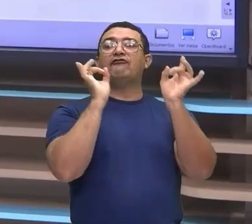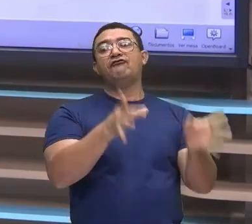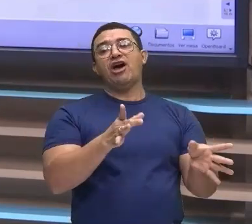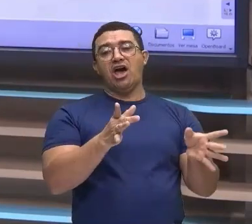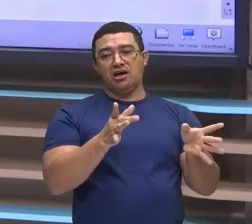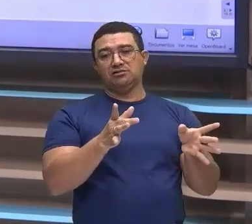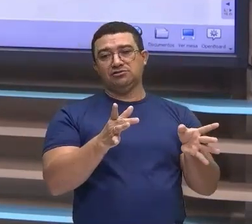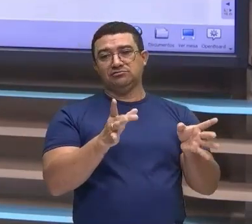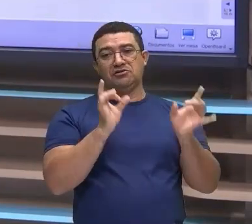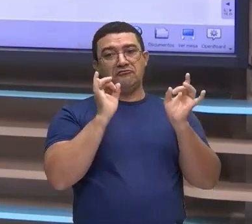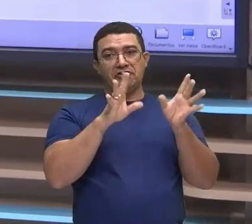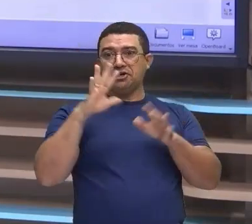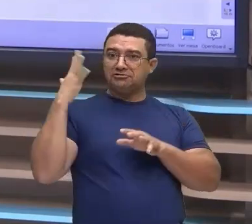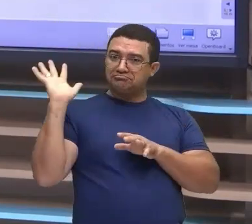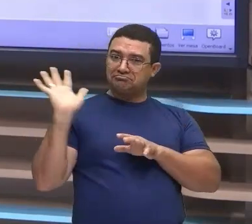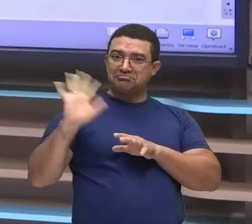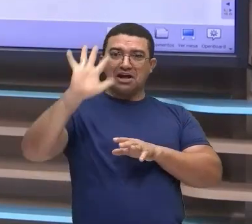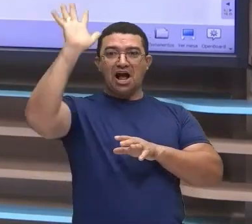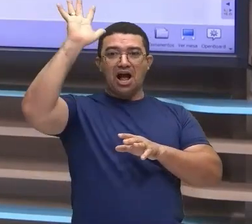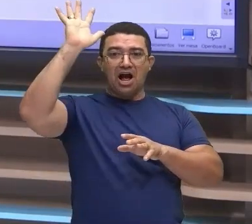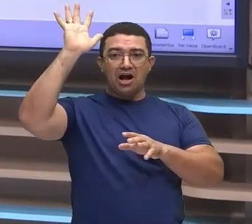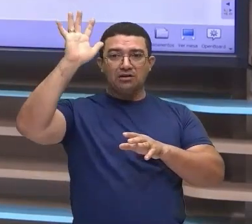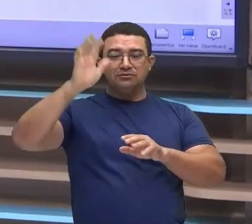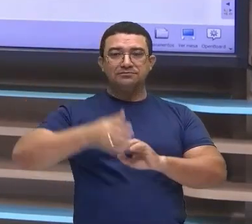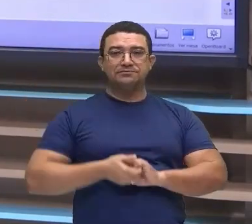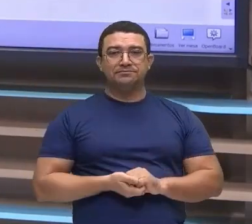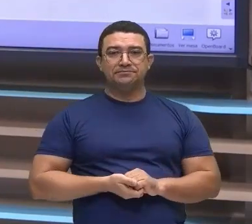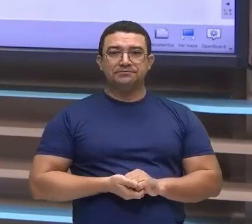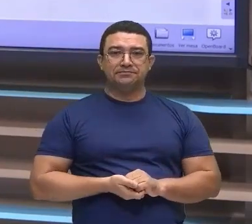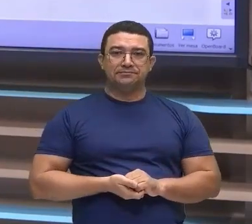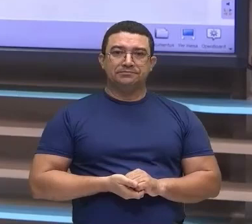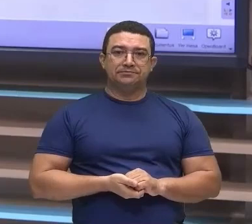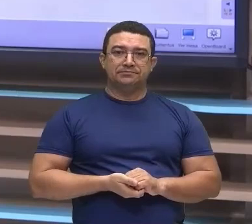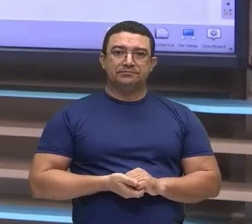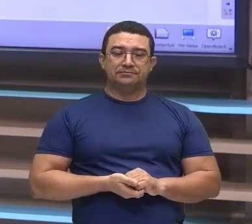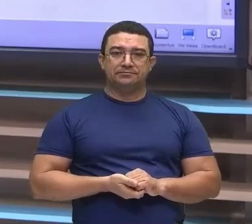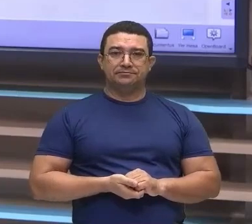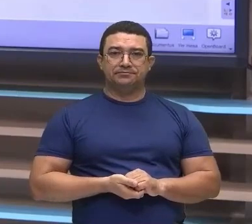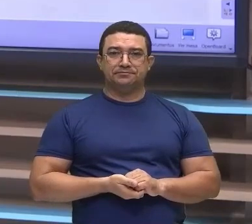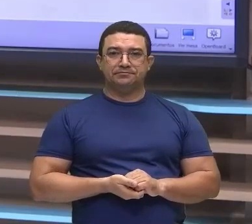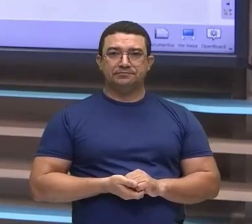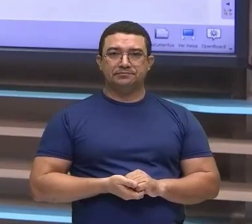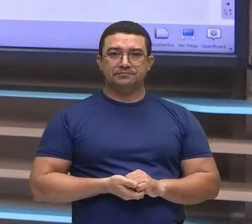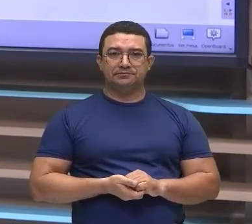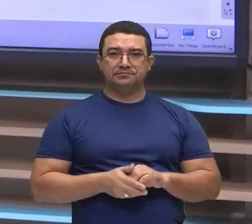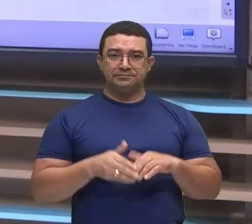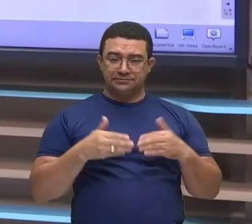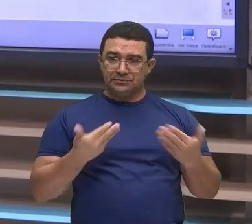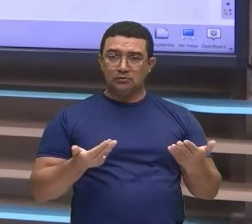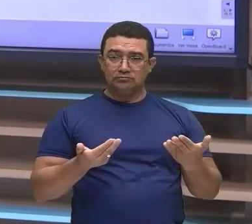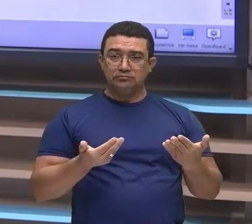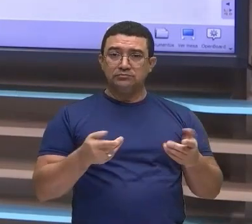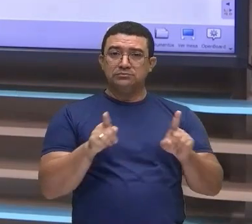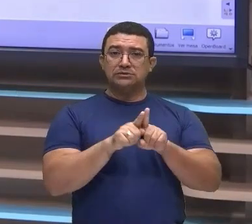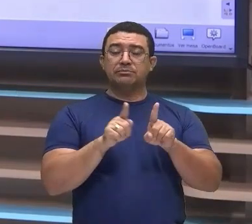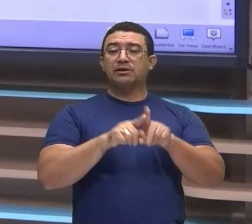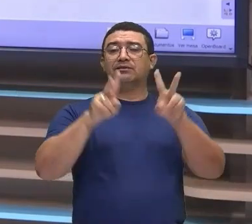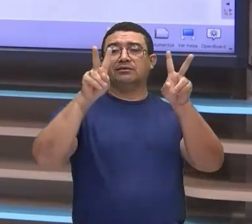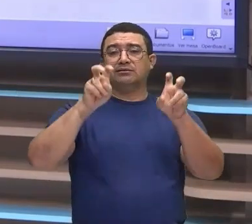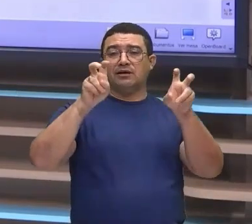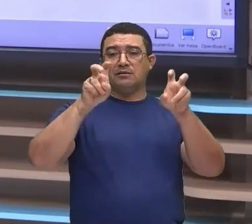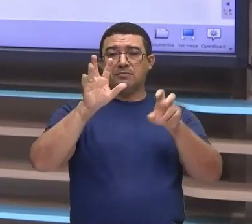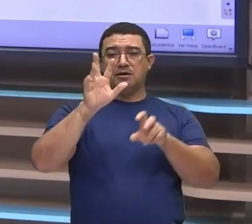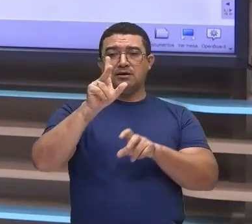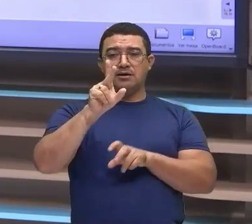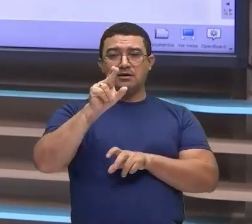repassar, Pra ele vender ali aquela terra. E aí, a gente tem essa questão, né? Relacionado à reforma agrária. Aí,